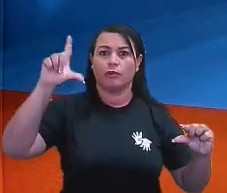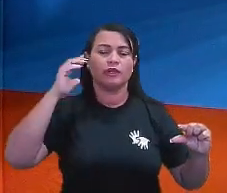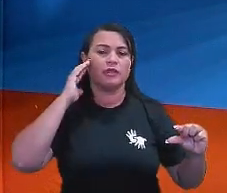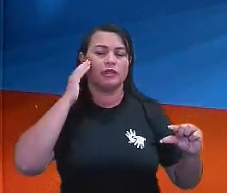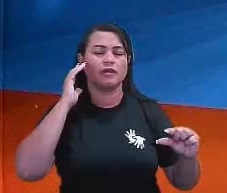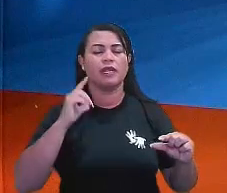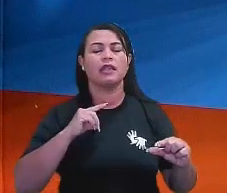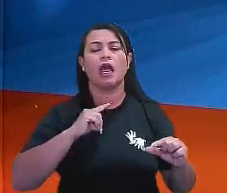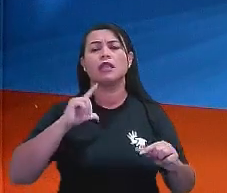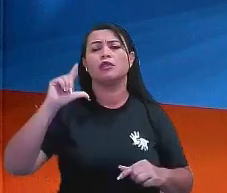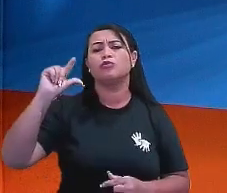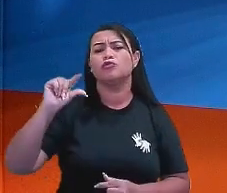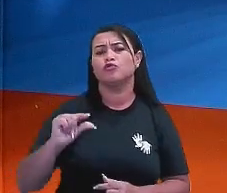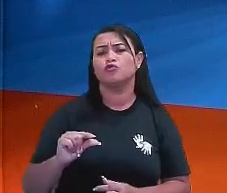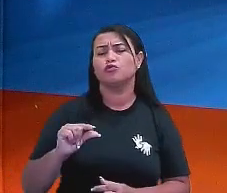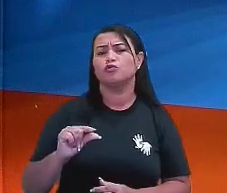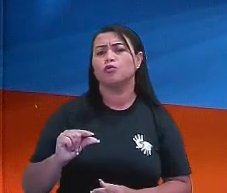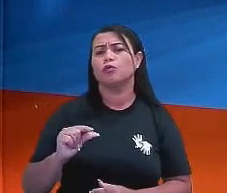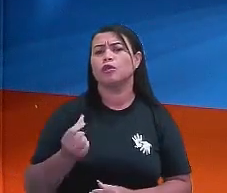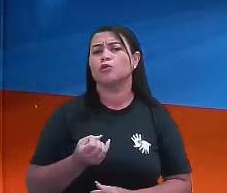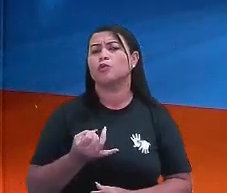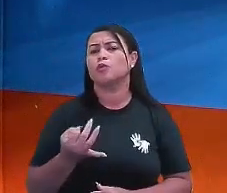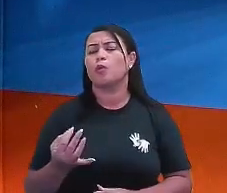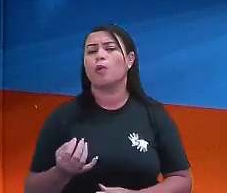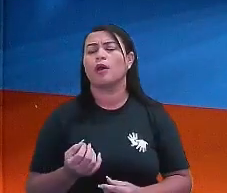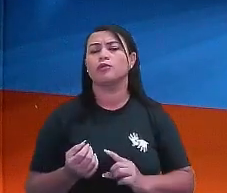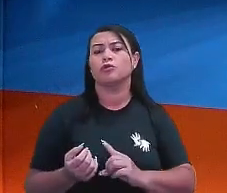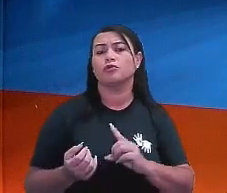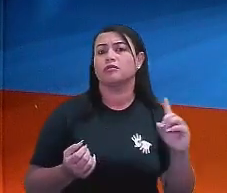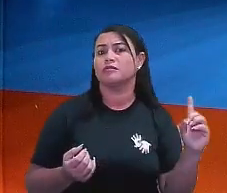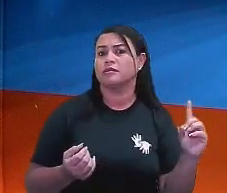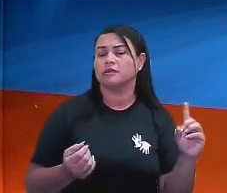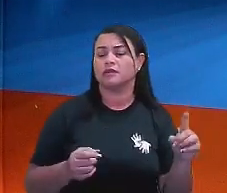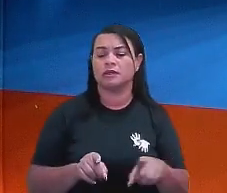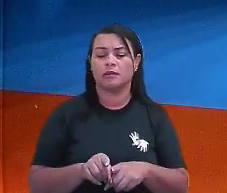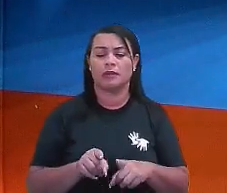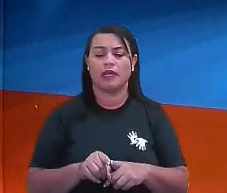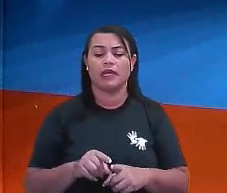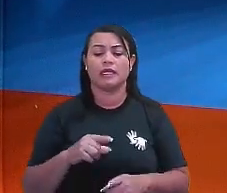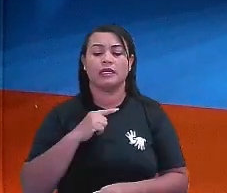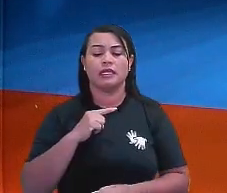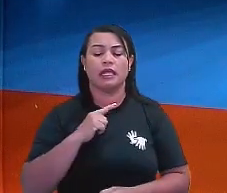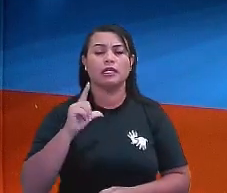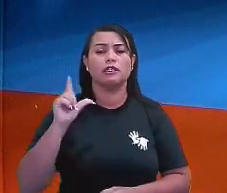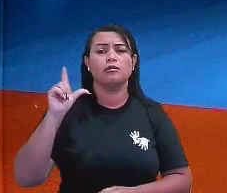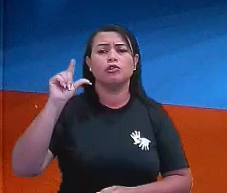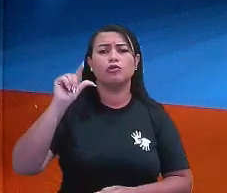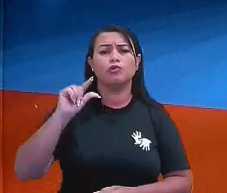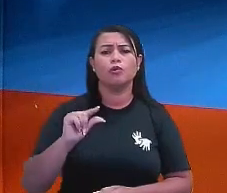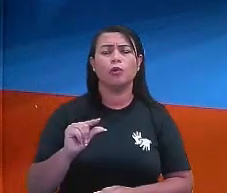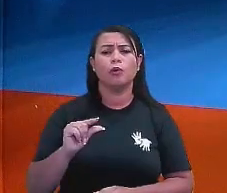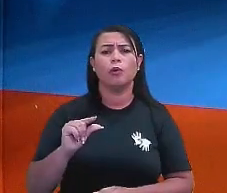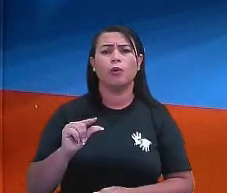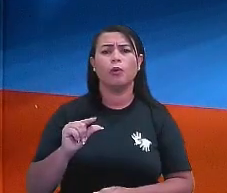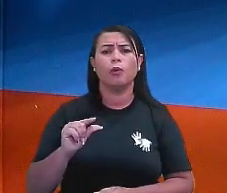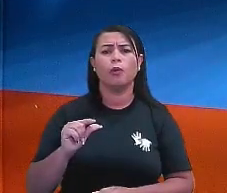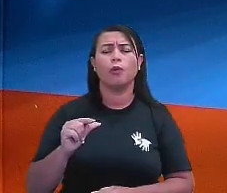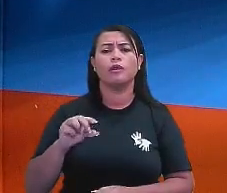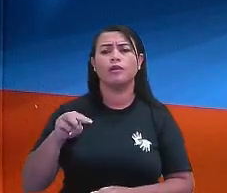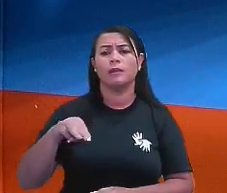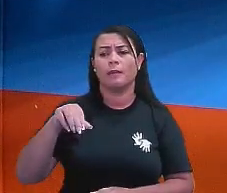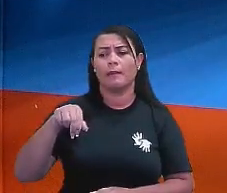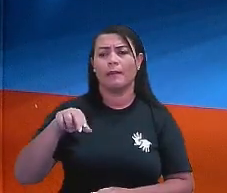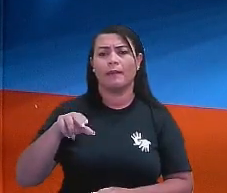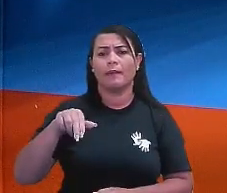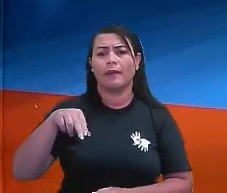quantidade de máquinas, o que é que vai ocorrer com a quantidade de dias? Se diminuímos a quantidade de máquinas, a quantidade de dias